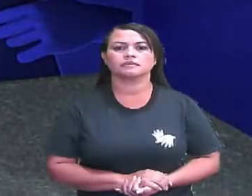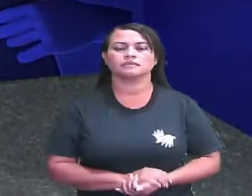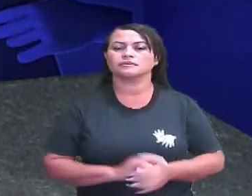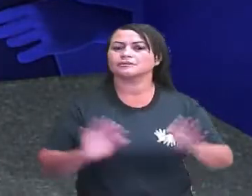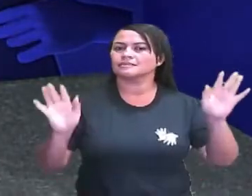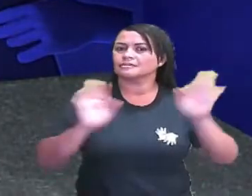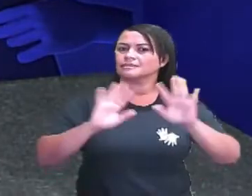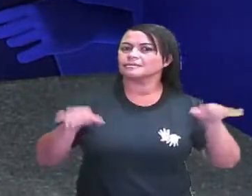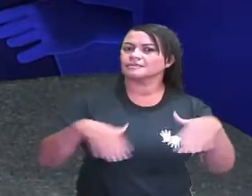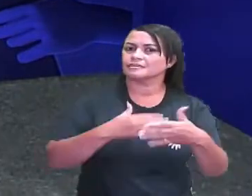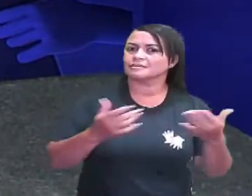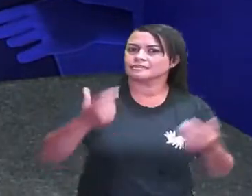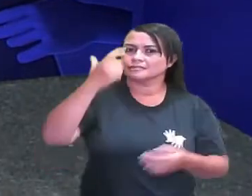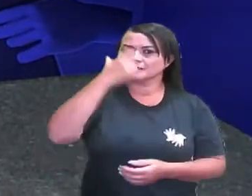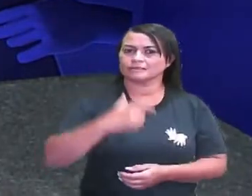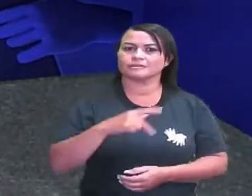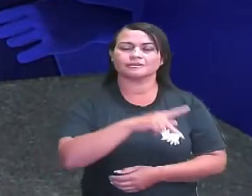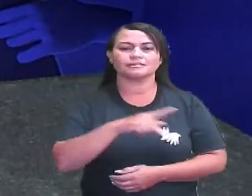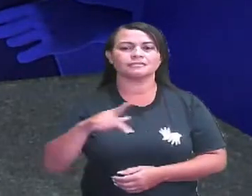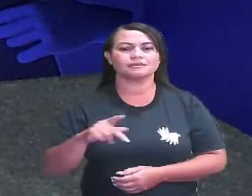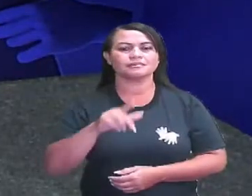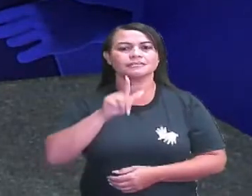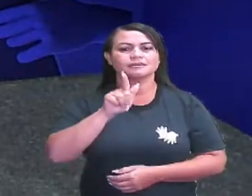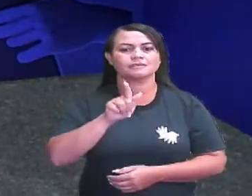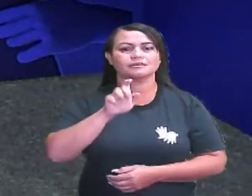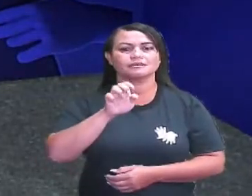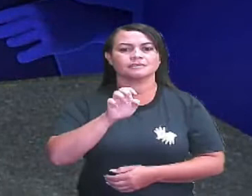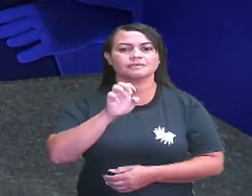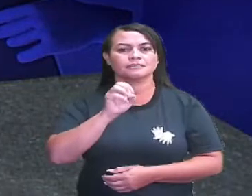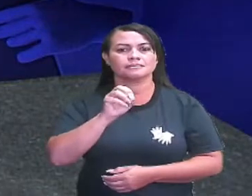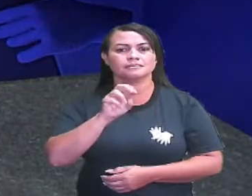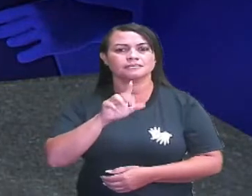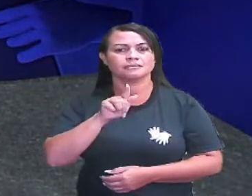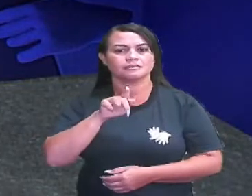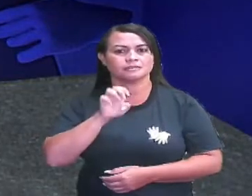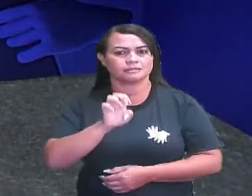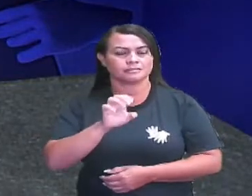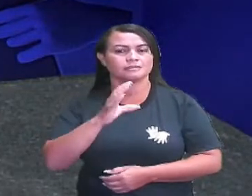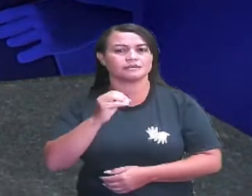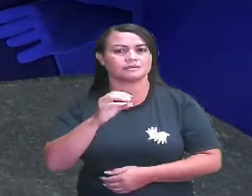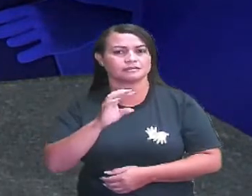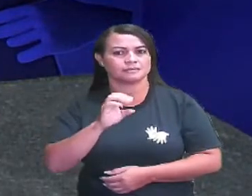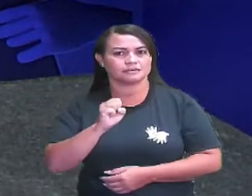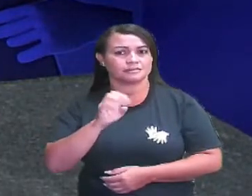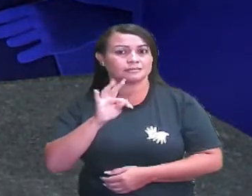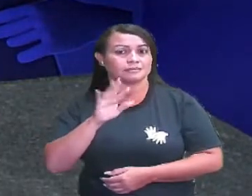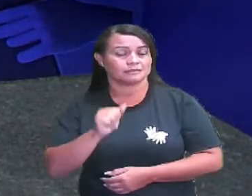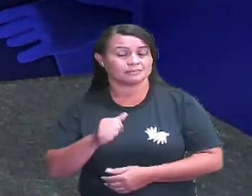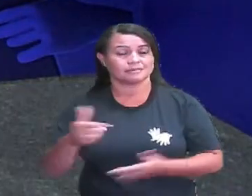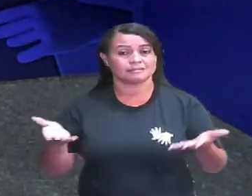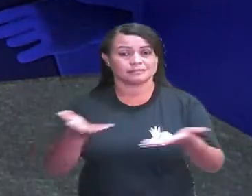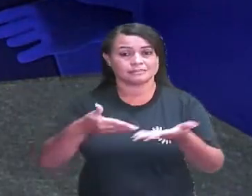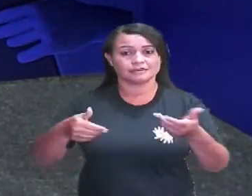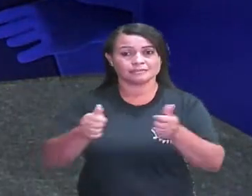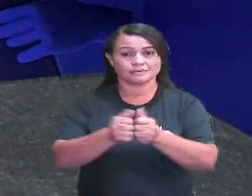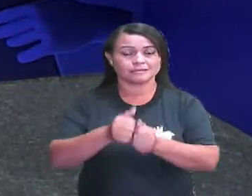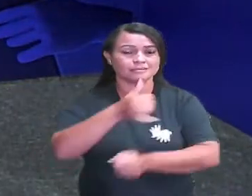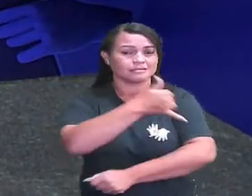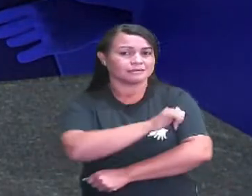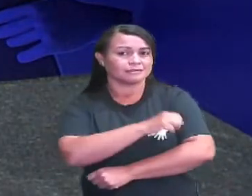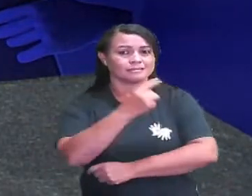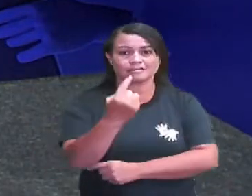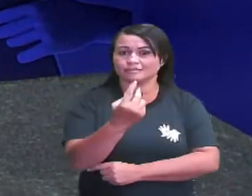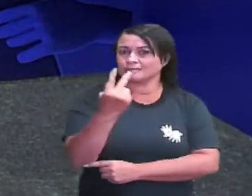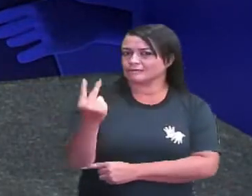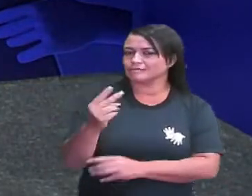Olá pessoal, eu sou o professor Jorge Costa e estou aqui com vocês na turma da AJA 1 e 2 para falar de um assunto muito bacana que tem a ver